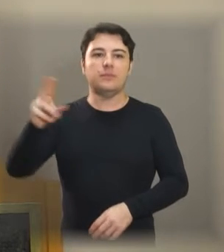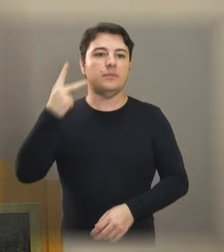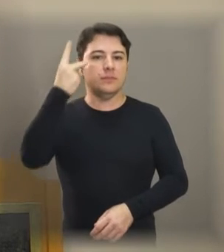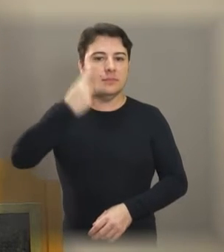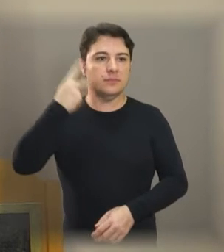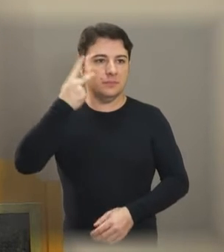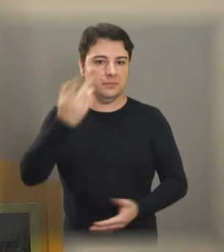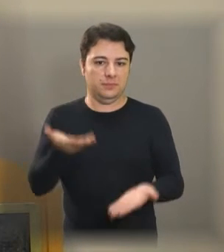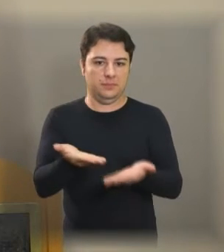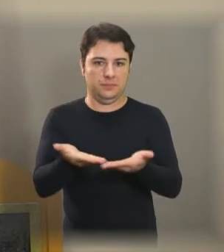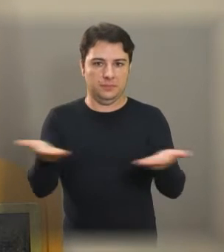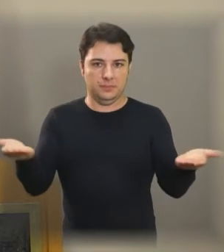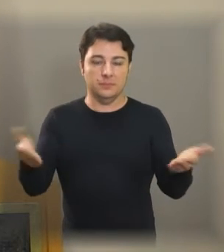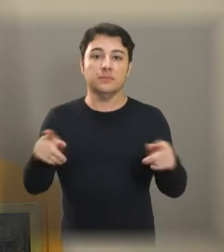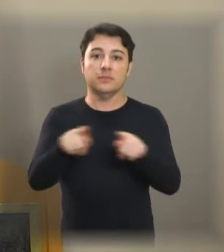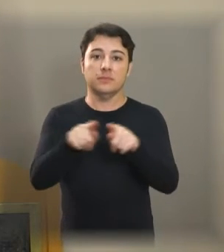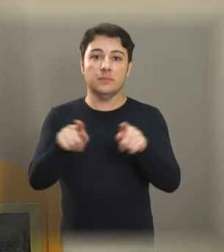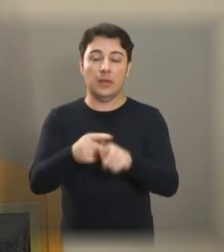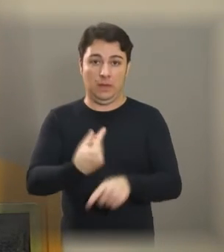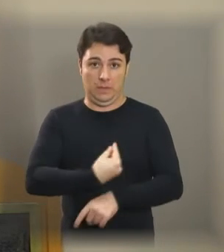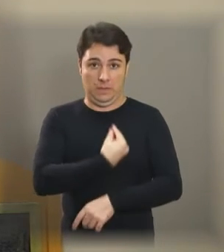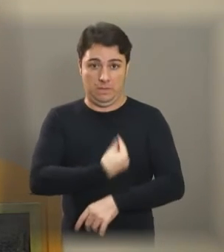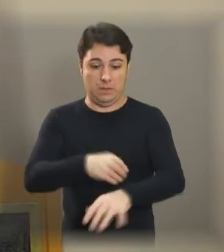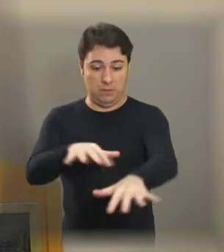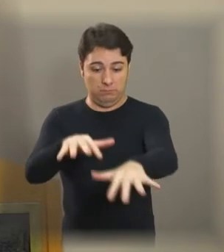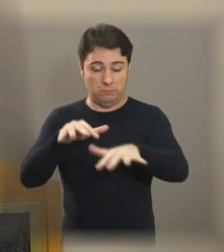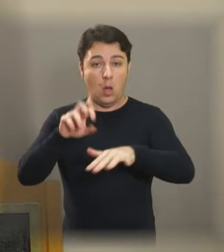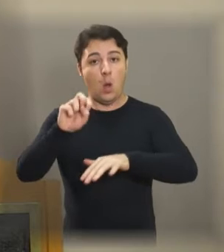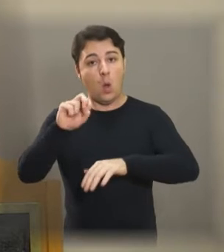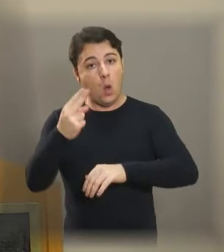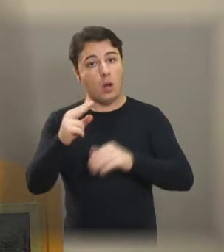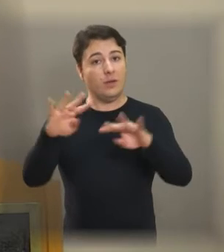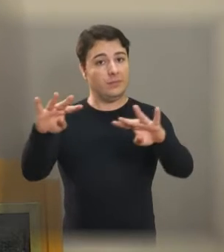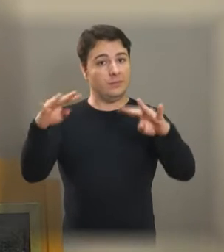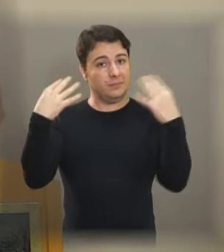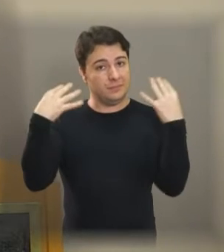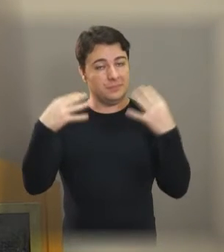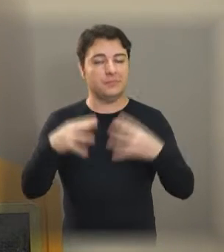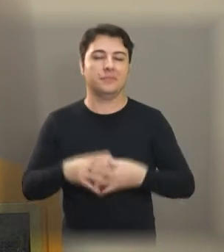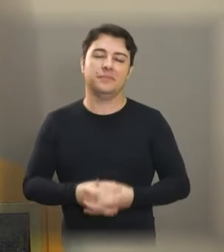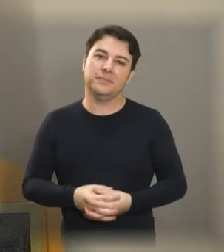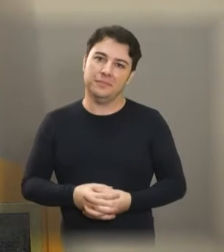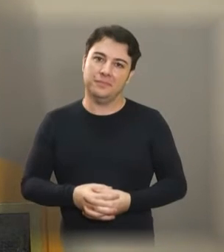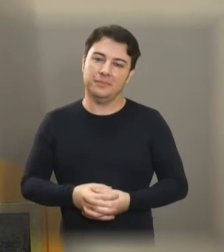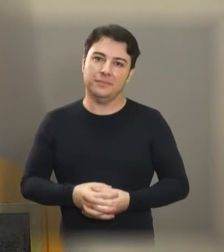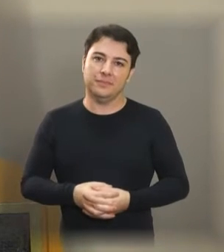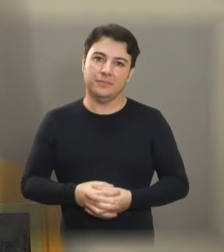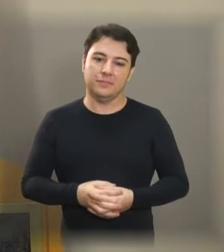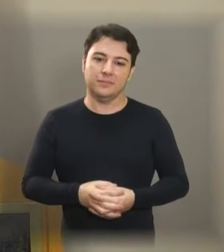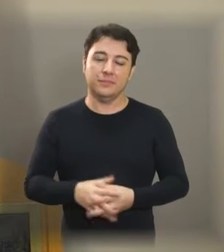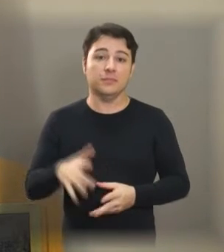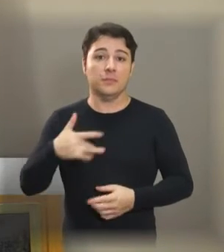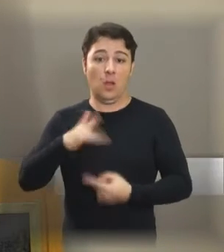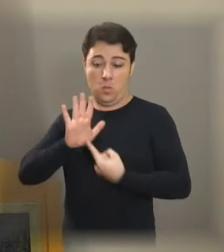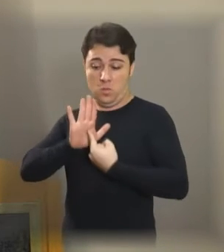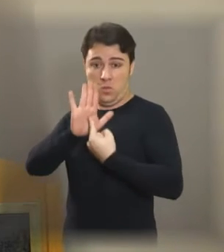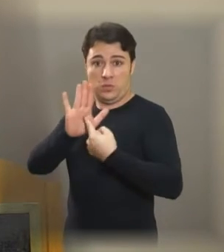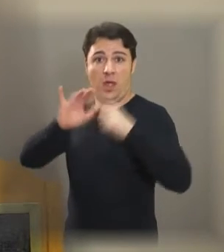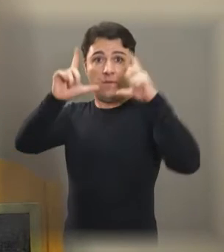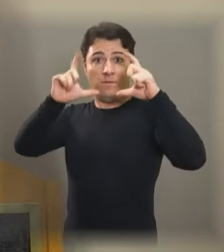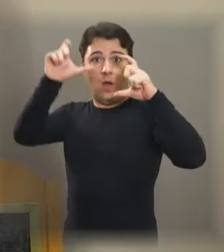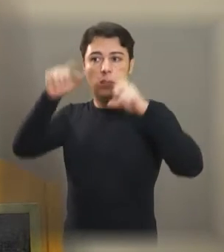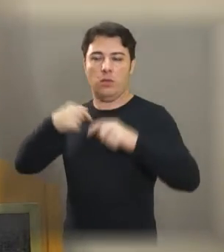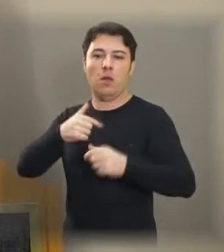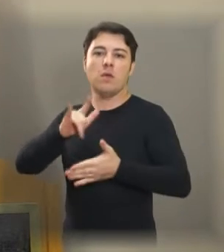nobres vereadores, a quem está presente no plenário, quem nos ouve e nos assiste. Eu queria mostrar ali a foto de